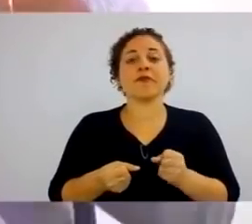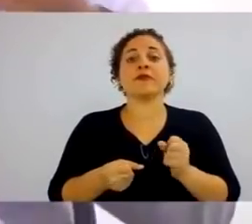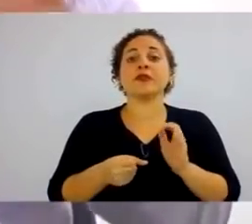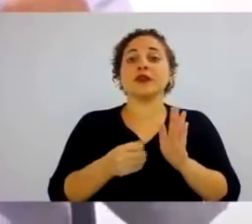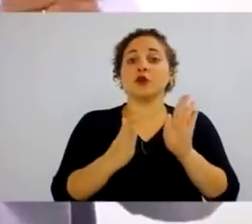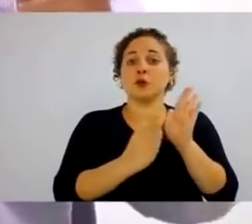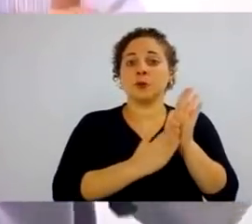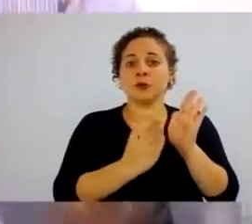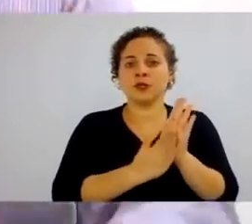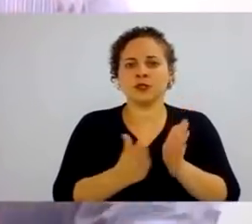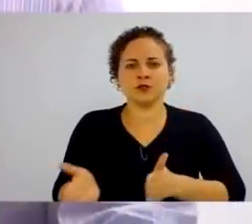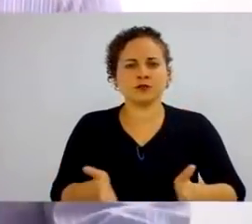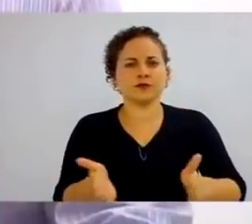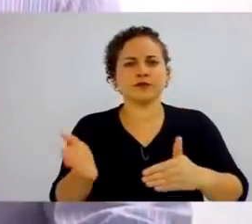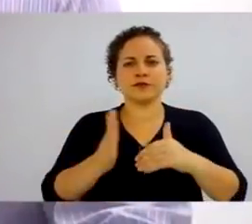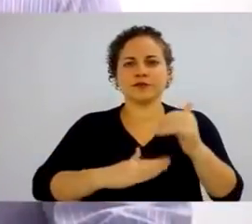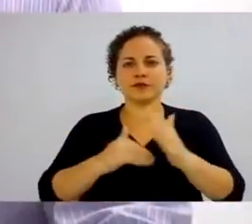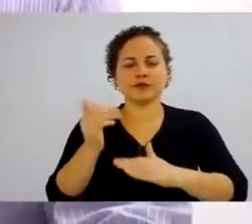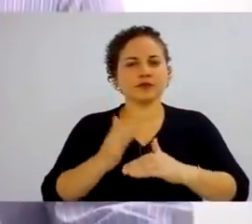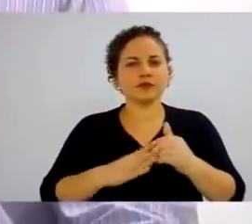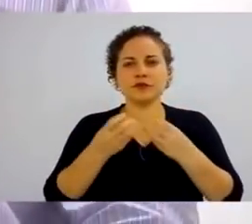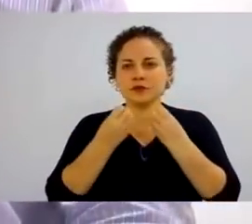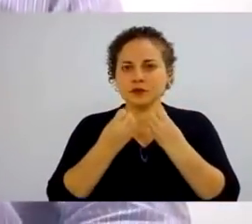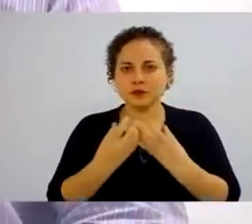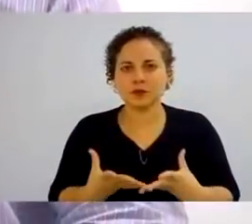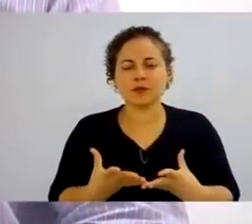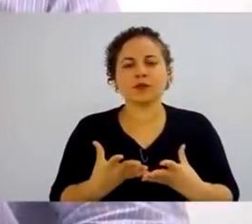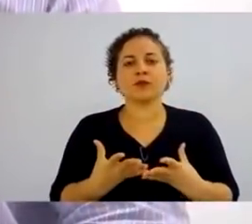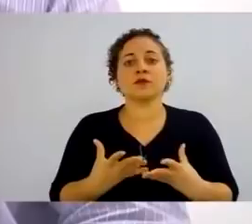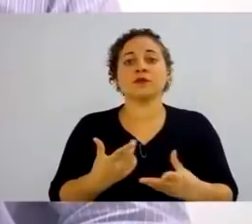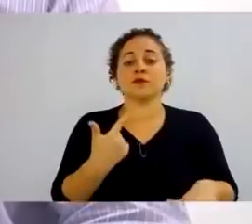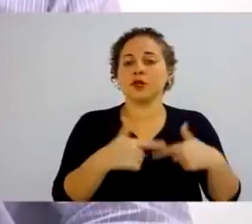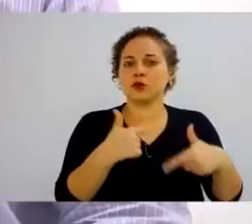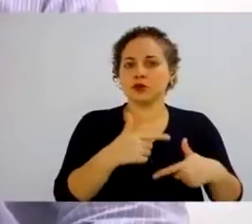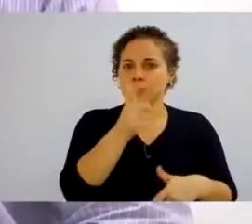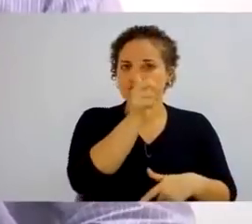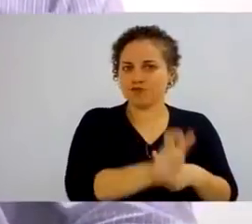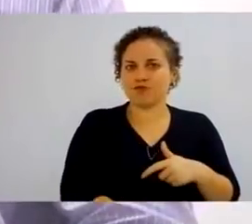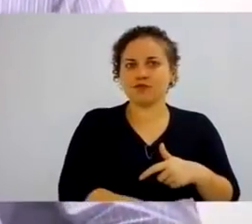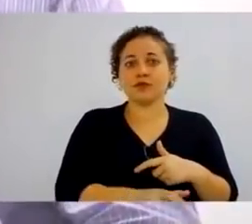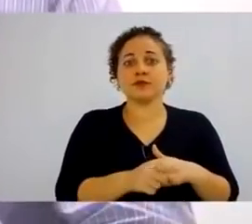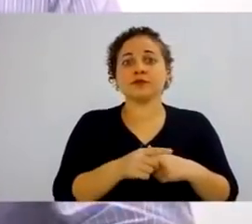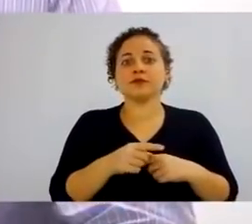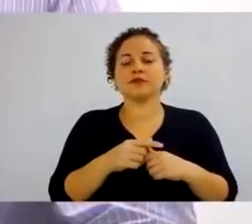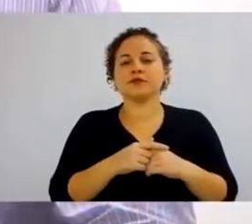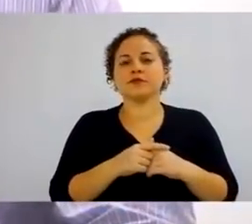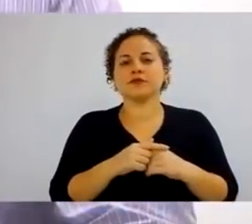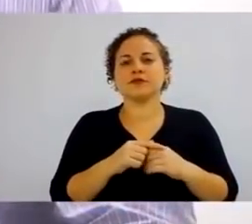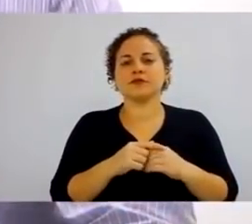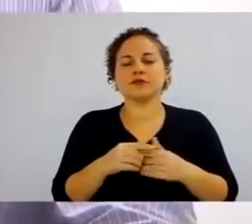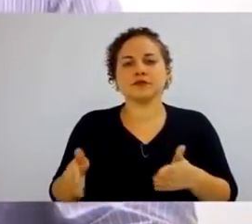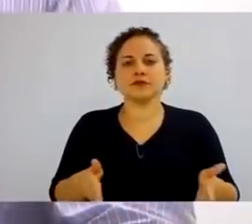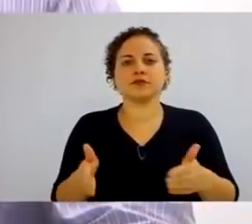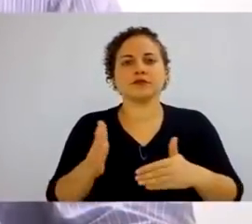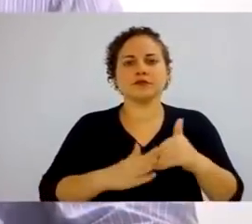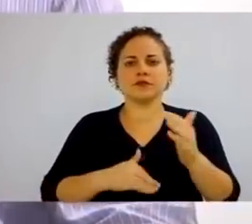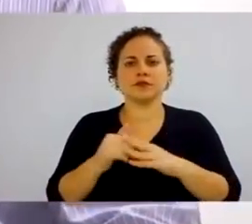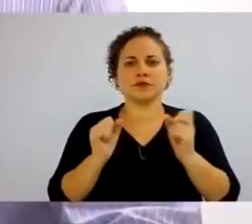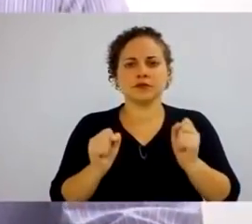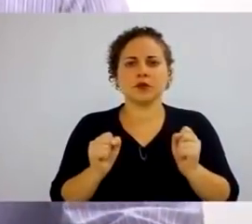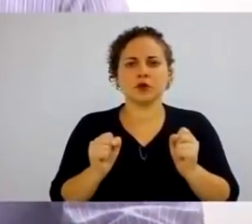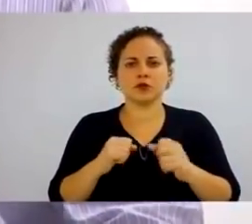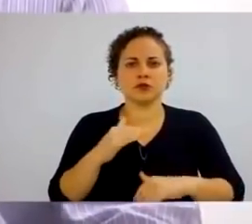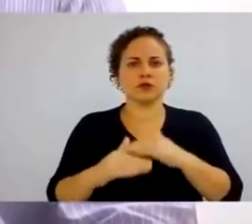carreira eficaz para esse colaborador, no planejamento de carreira que esse funcionário, ele pode desenvolver,